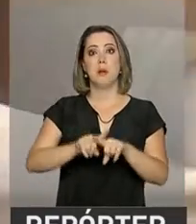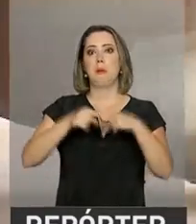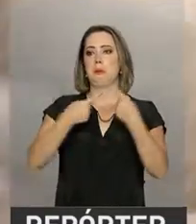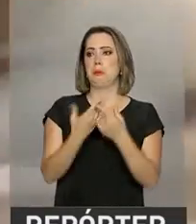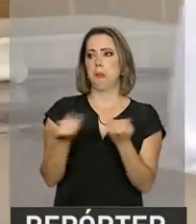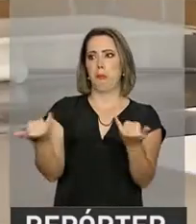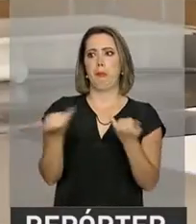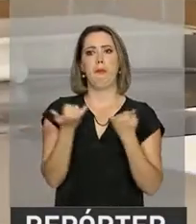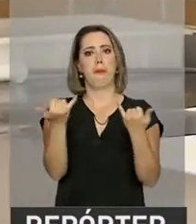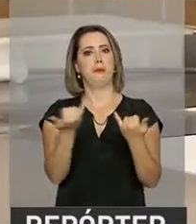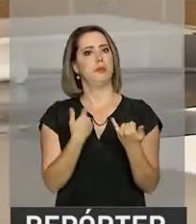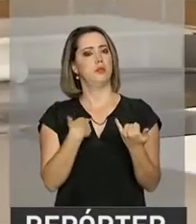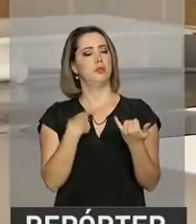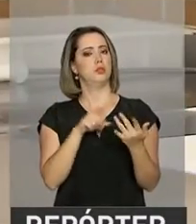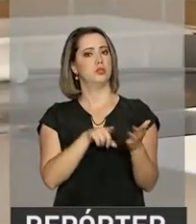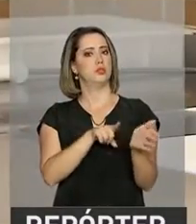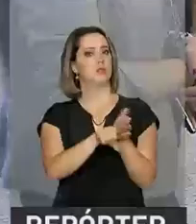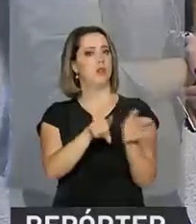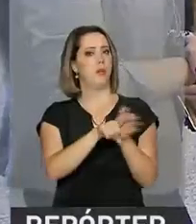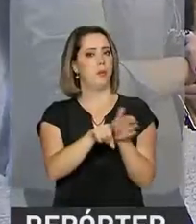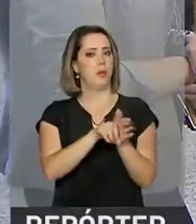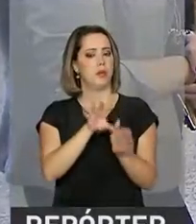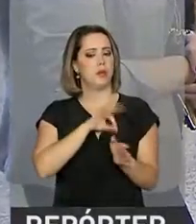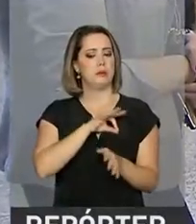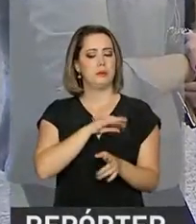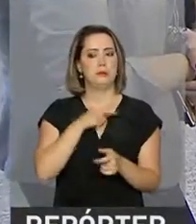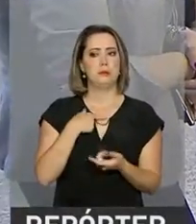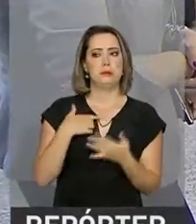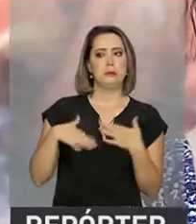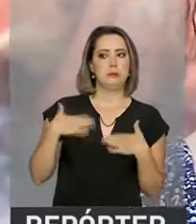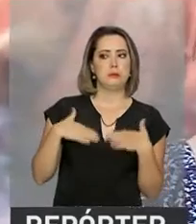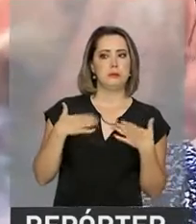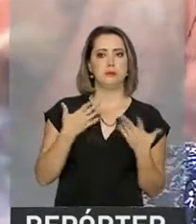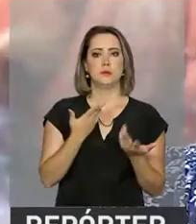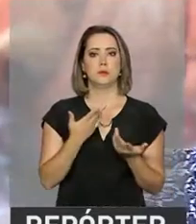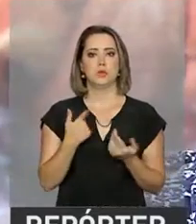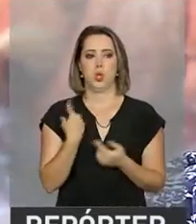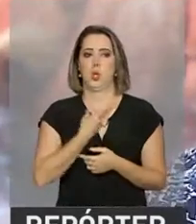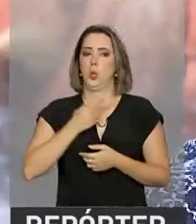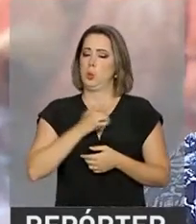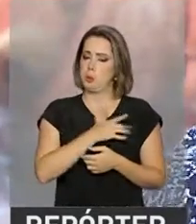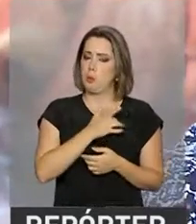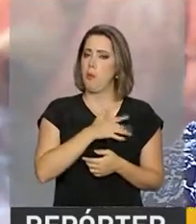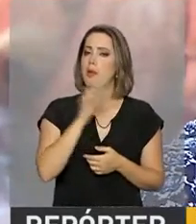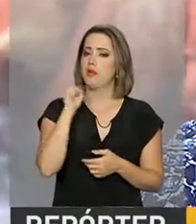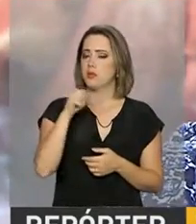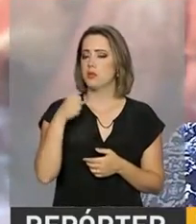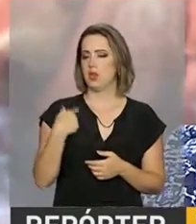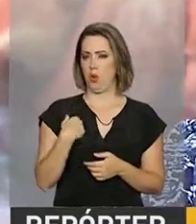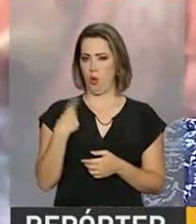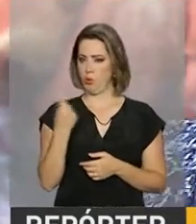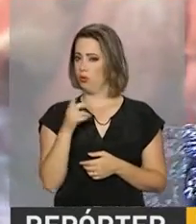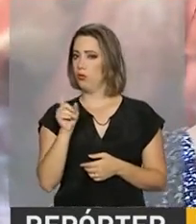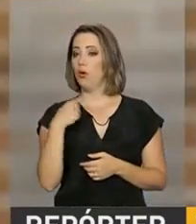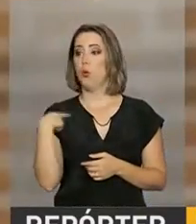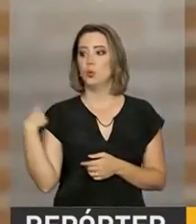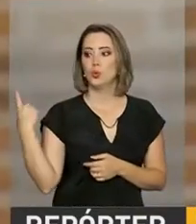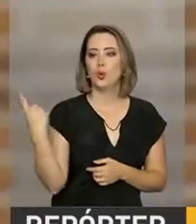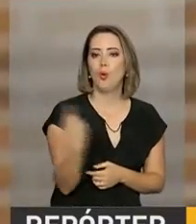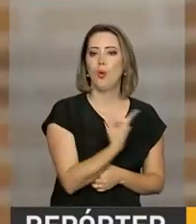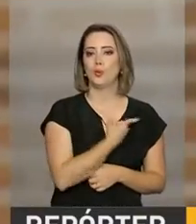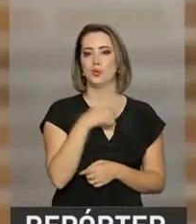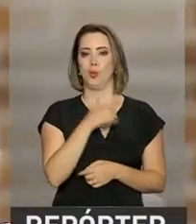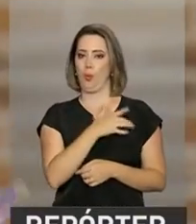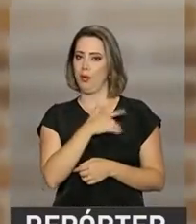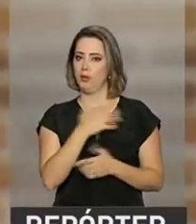notícias sobre a operação da Polícia Federal nos frigoríficos, ela ficou desconfiada. Vamos com medo, sim. Acho que não é só eu, não todos nós, né? E para